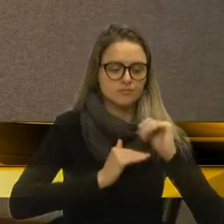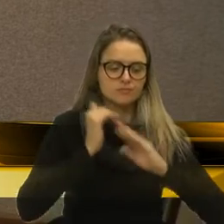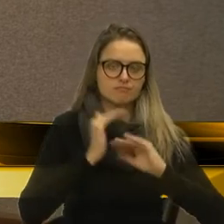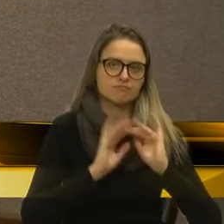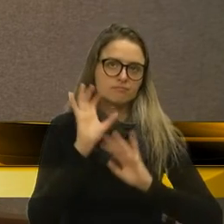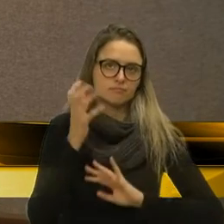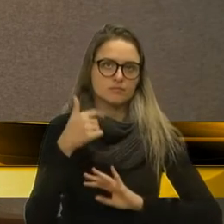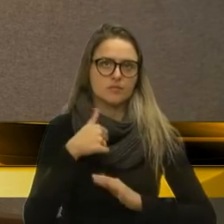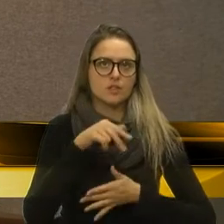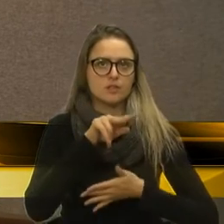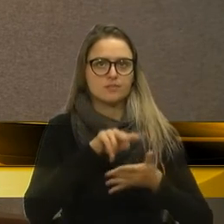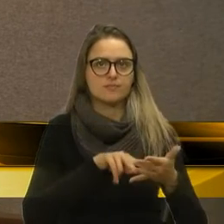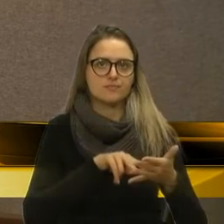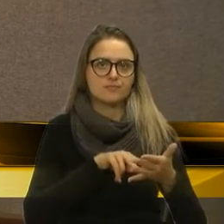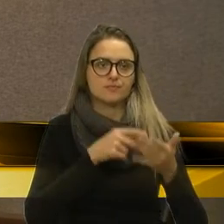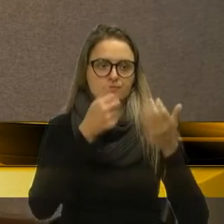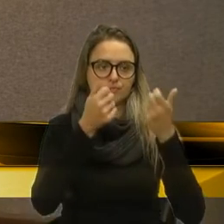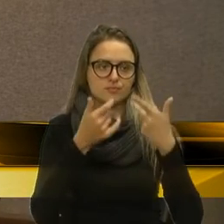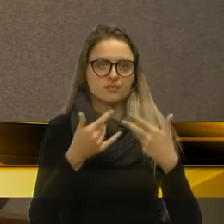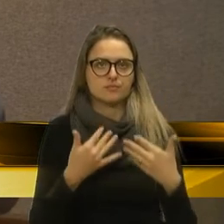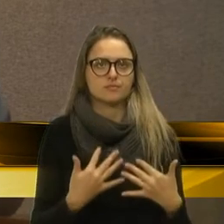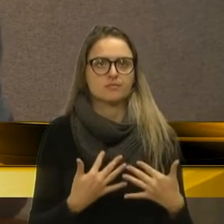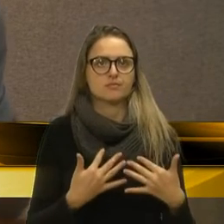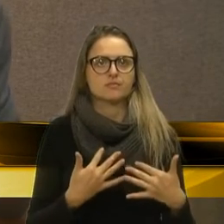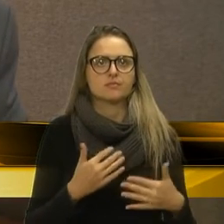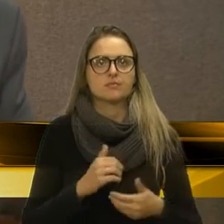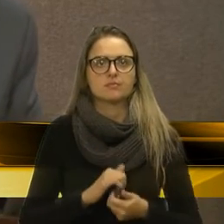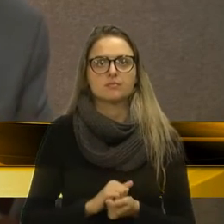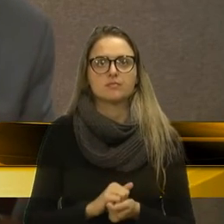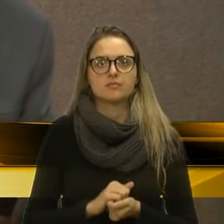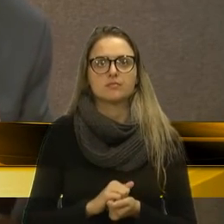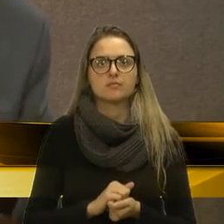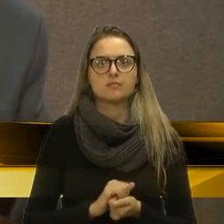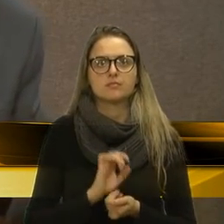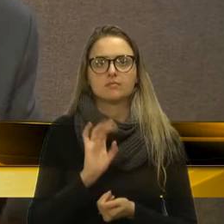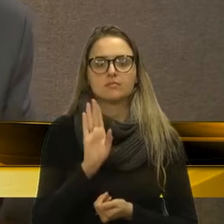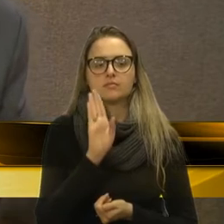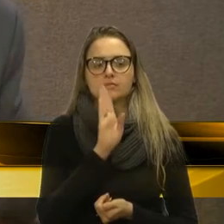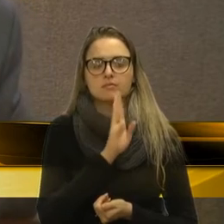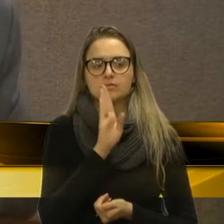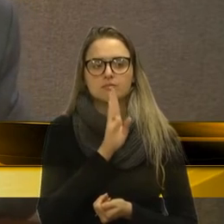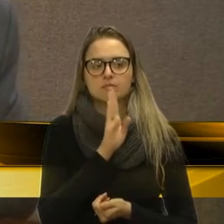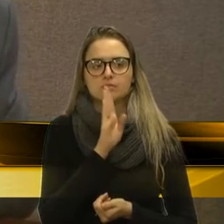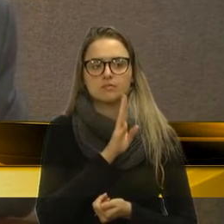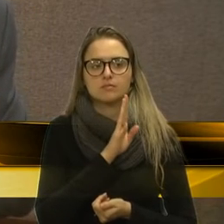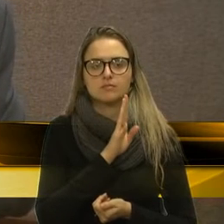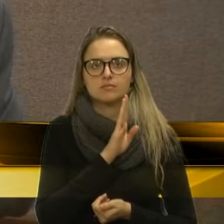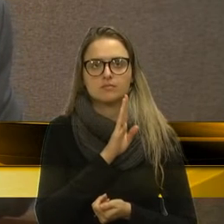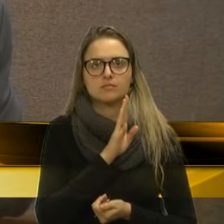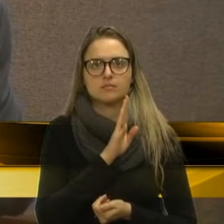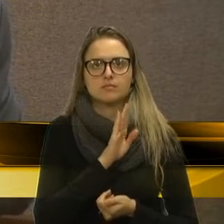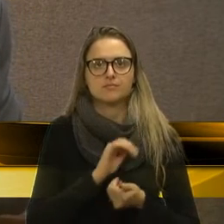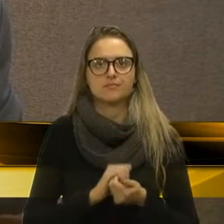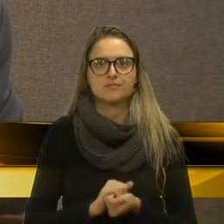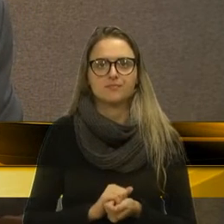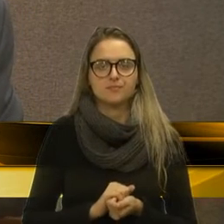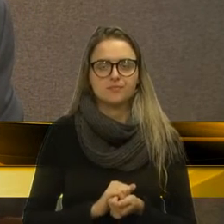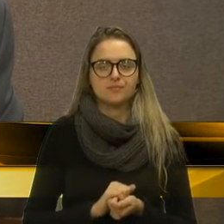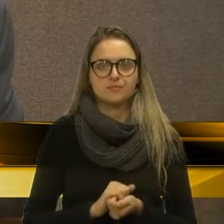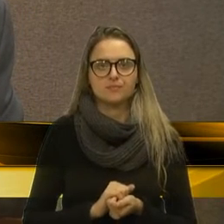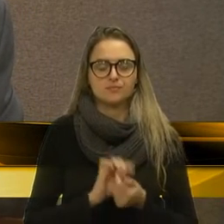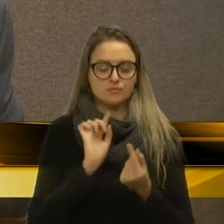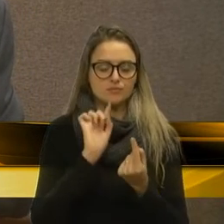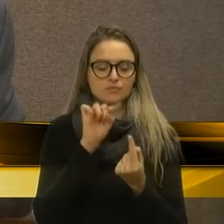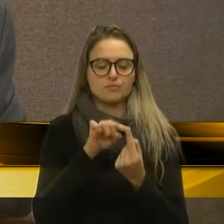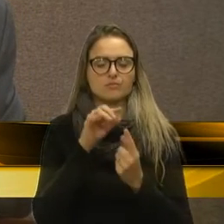acontece. Eu vou ler aqui a justificativa, exposição de motivo, de forma breve, para que os senhores possam entender. O